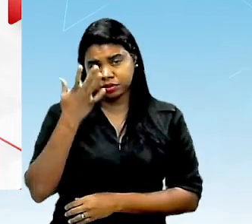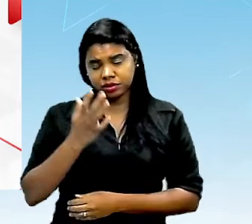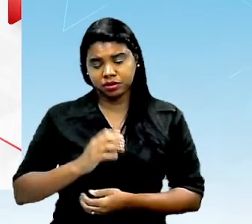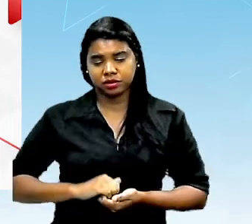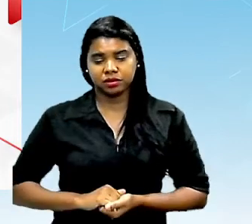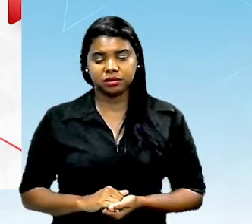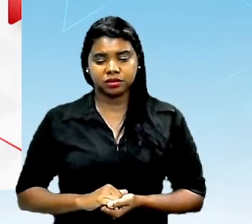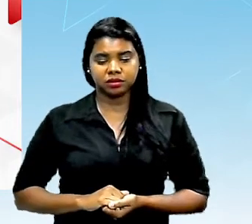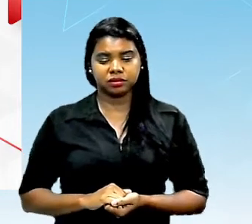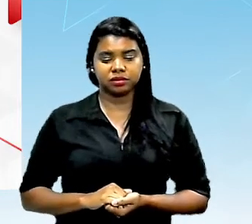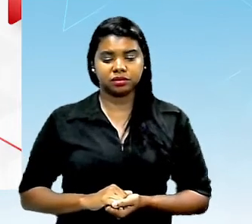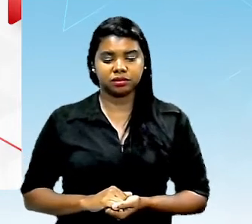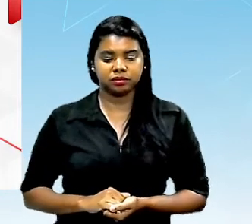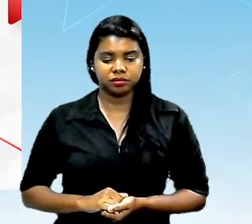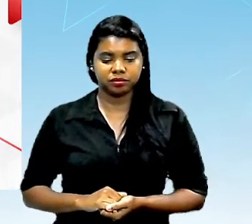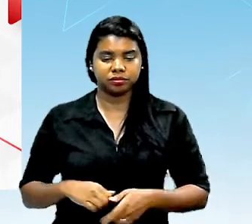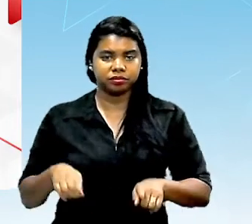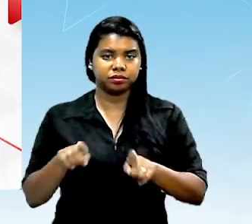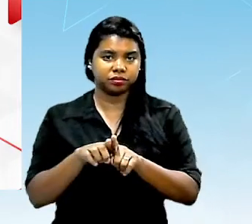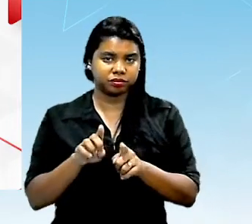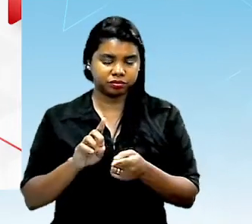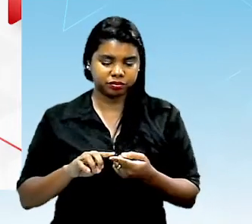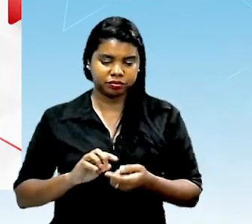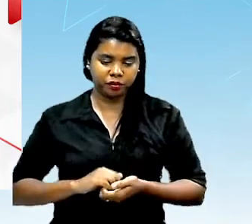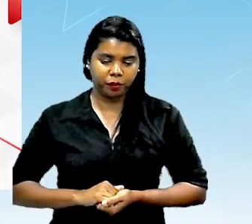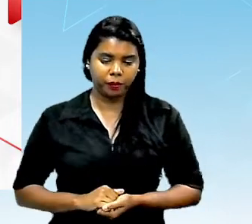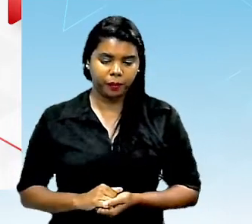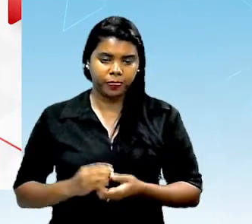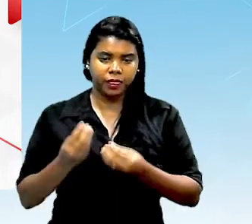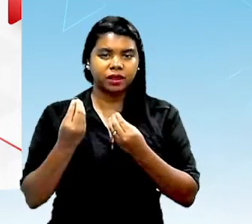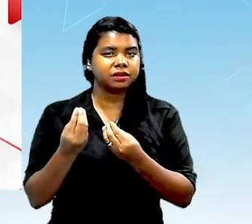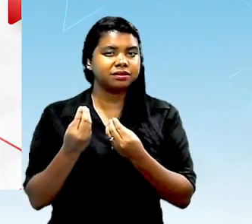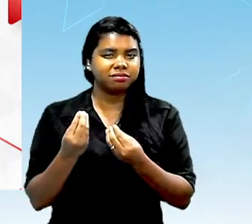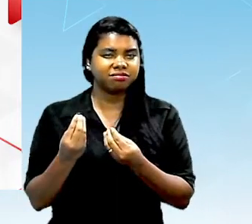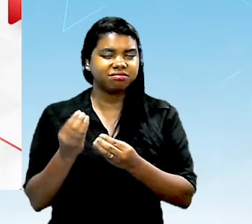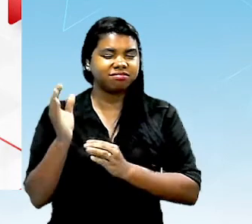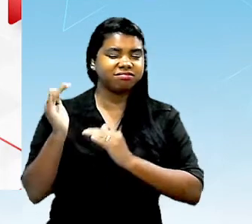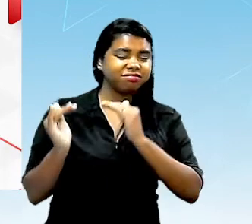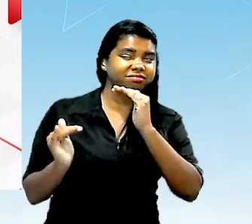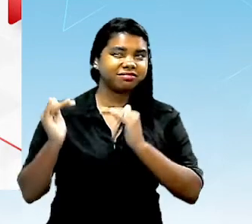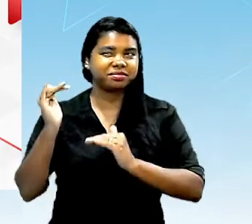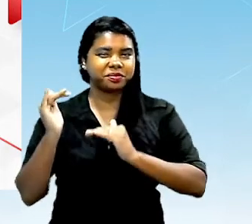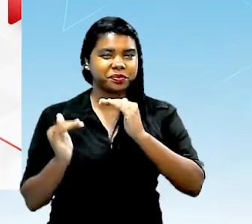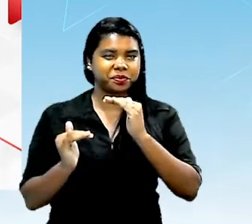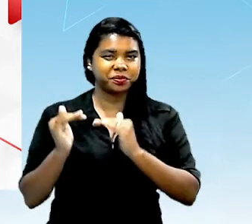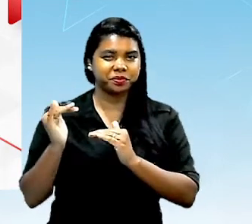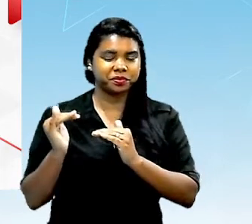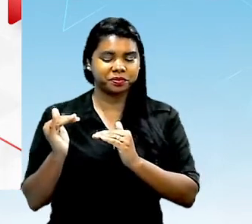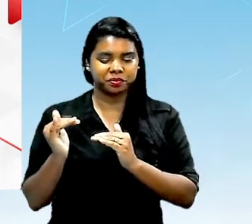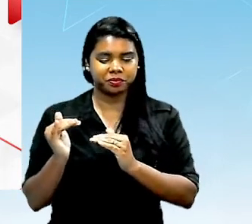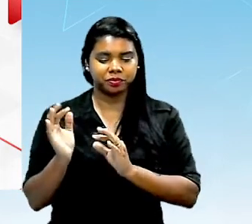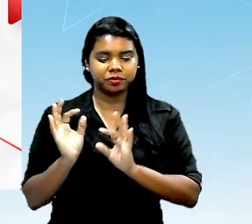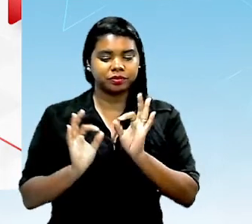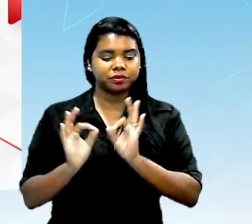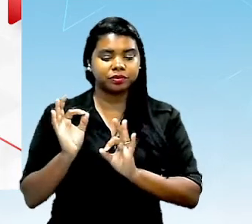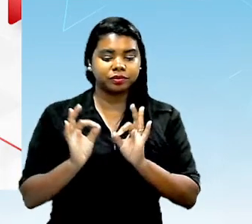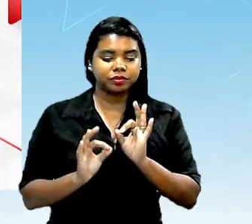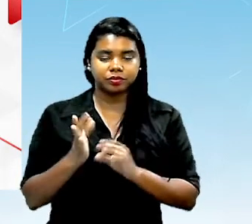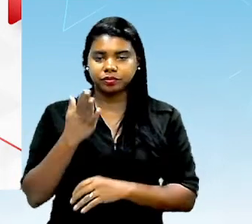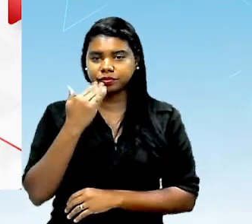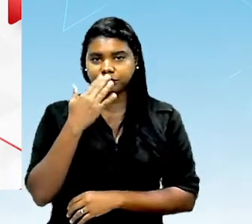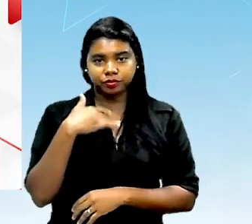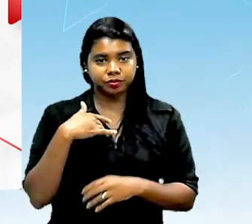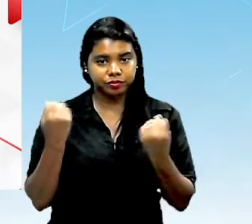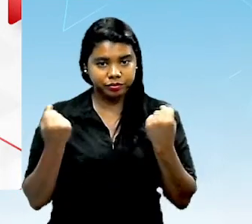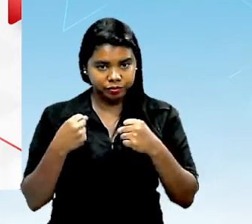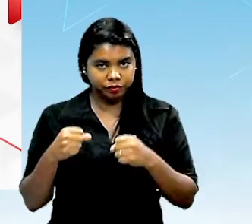carboidratos proteínas e gorduras como forma da gente balancear da gente equacionar quais alimentos eu